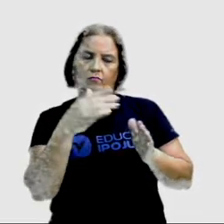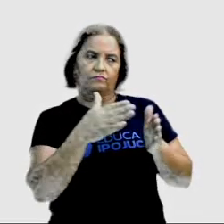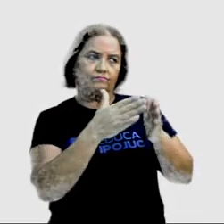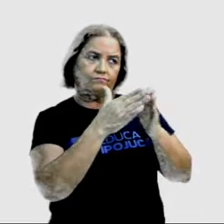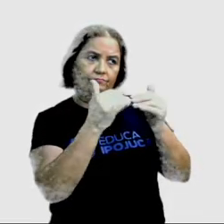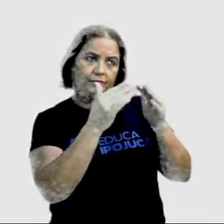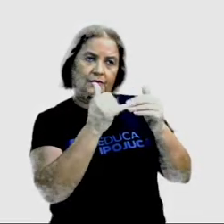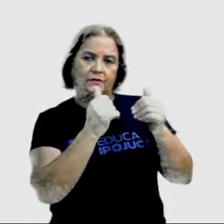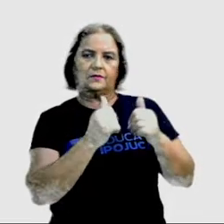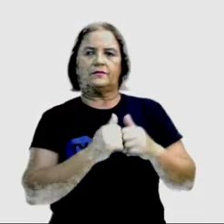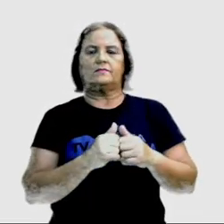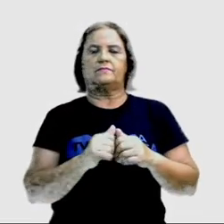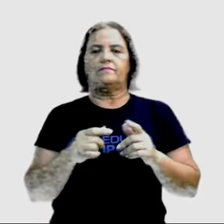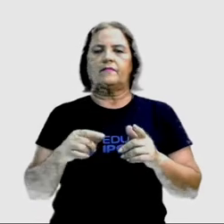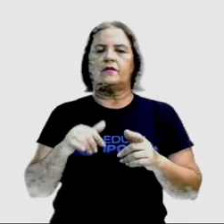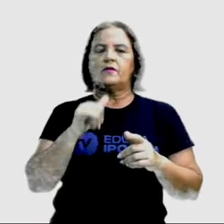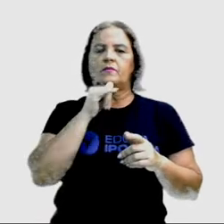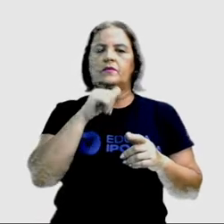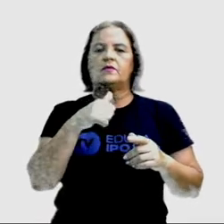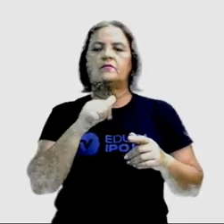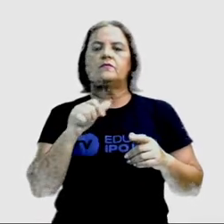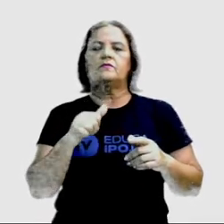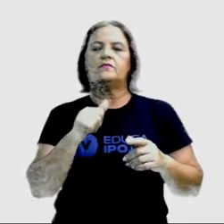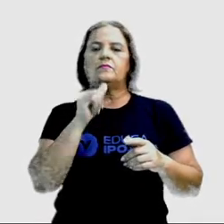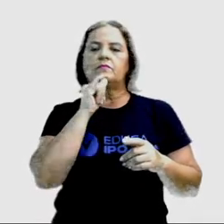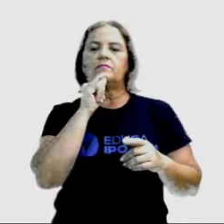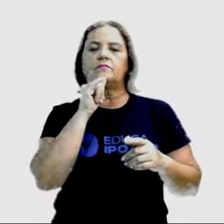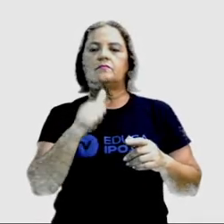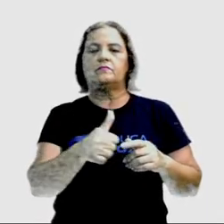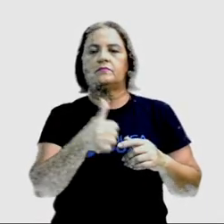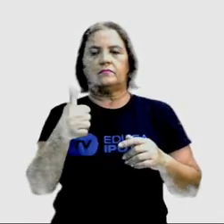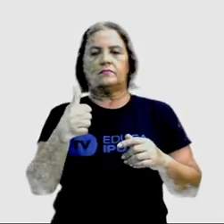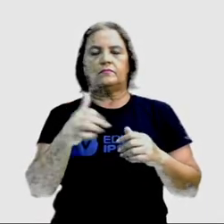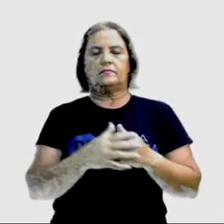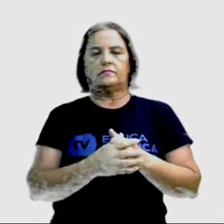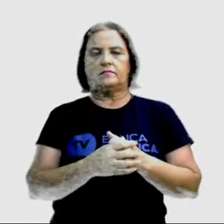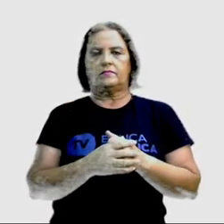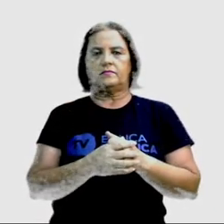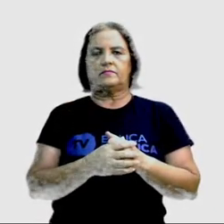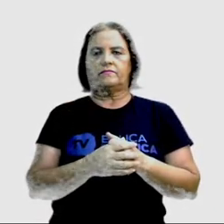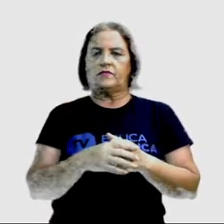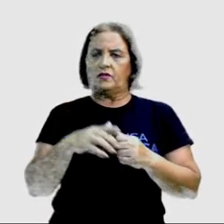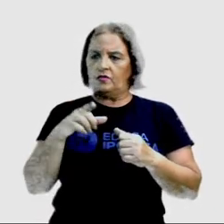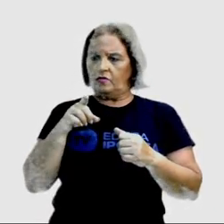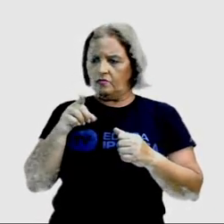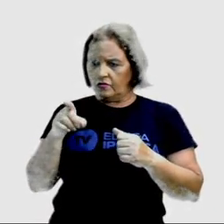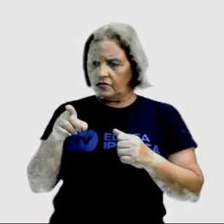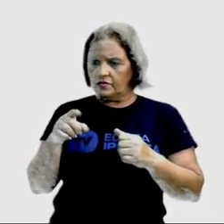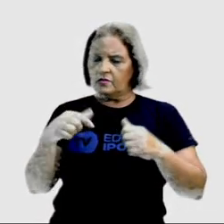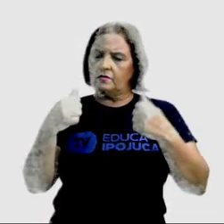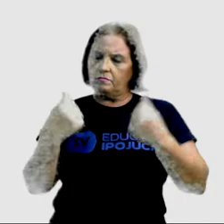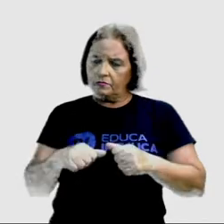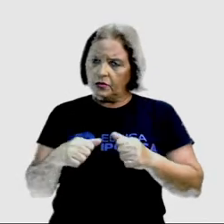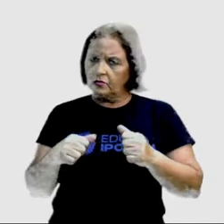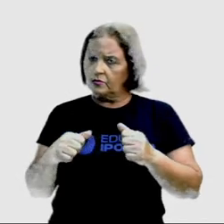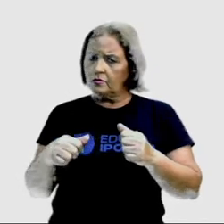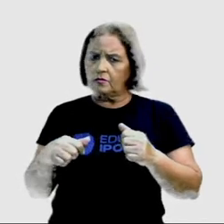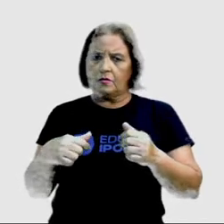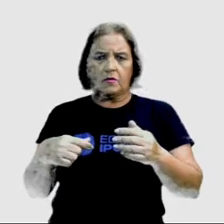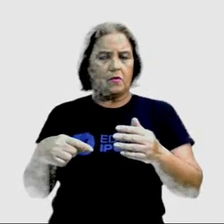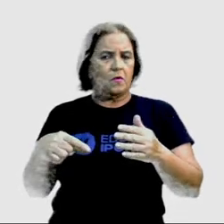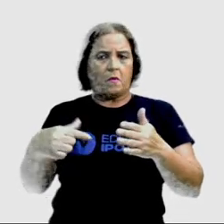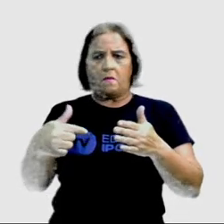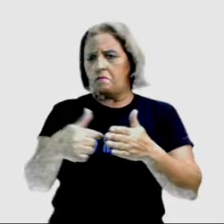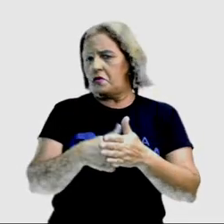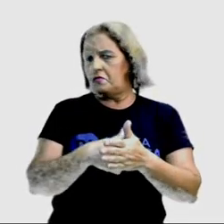Olha o primeiro exemplo aqui. You can ask me anything. Don't be shy. Ou seja, você pode me perguntar qualquer coisa. Não